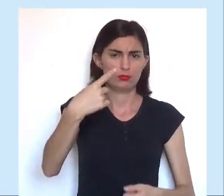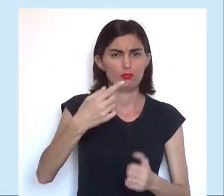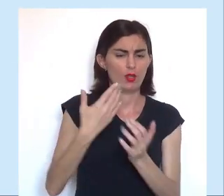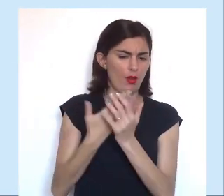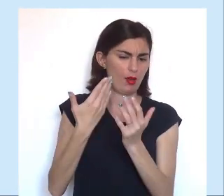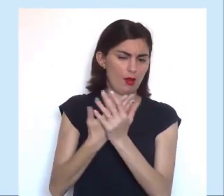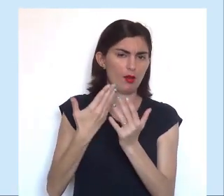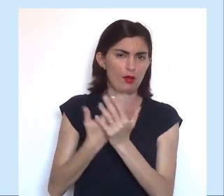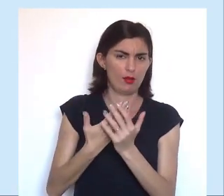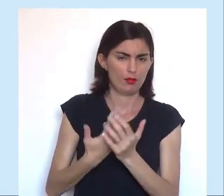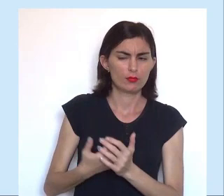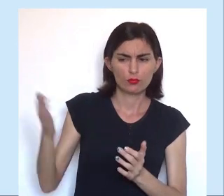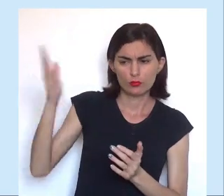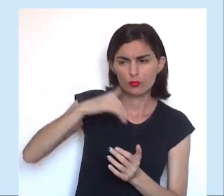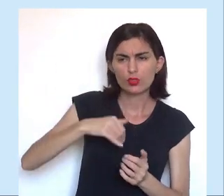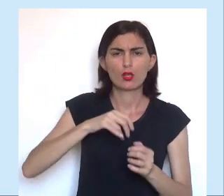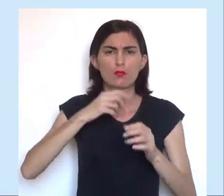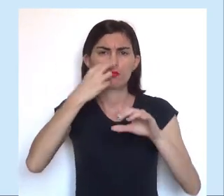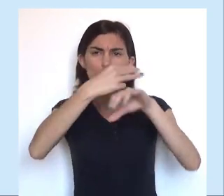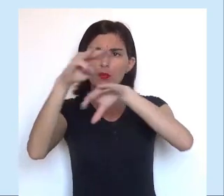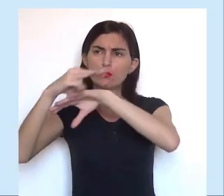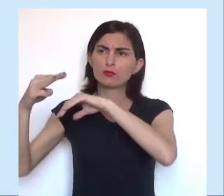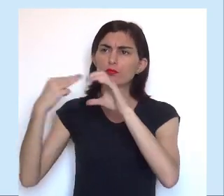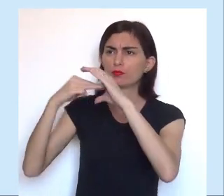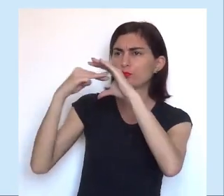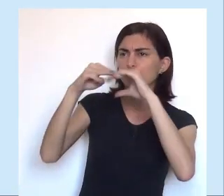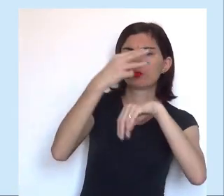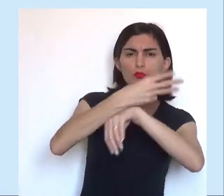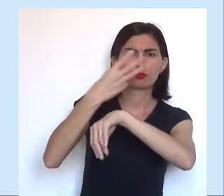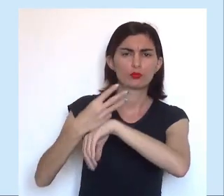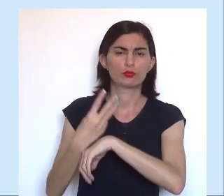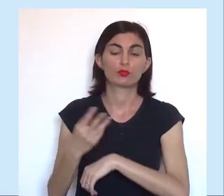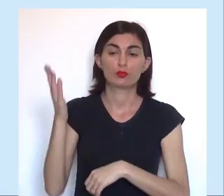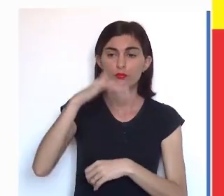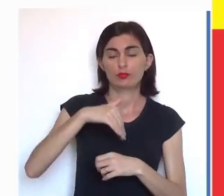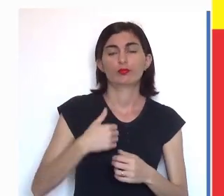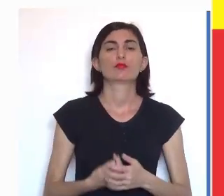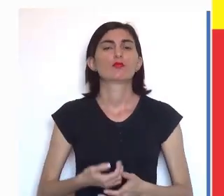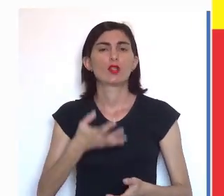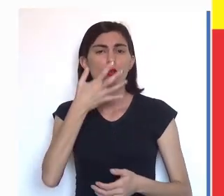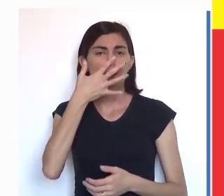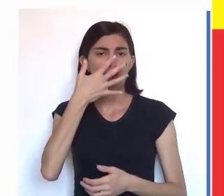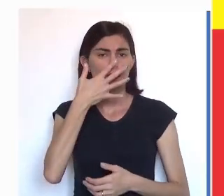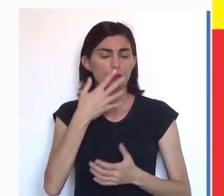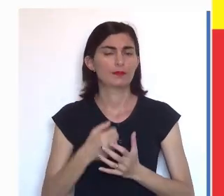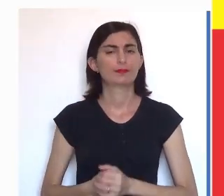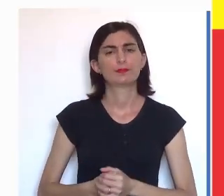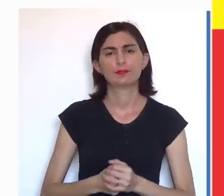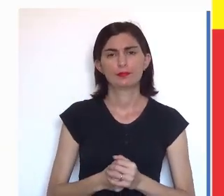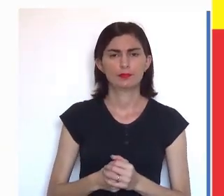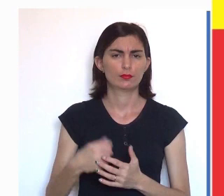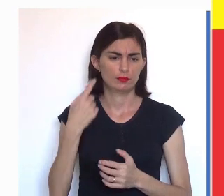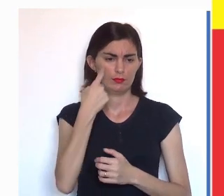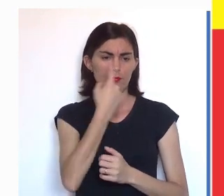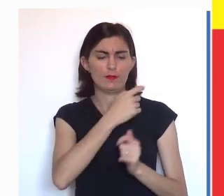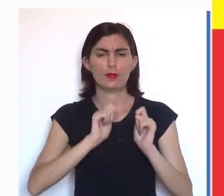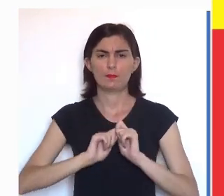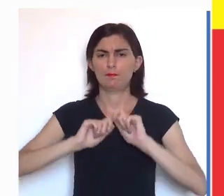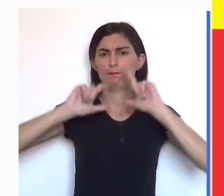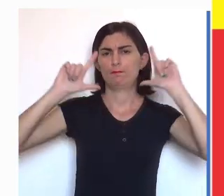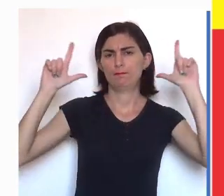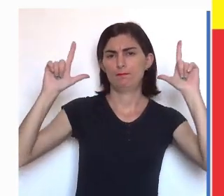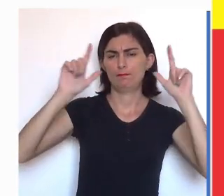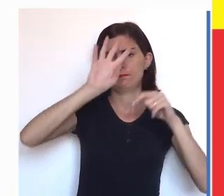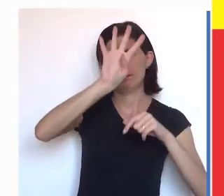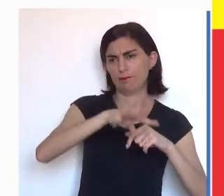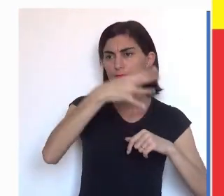Se liga aí na aula, chama o pessoal, manda o zap para a turma e vamos nessa! Observe aí, na tela